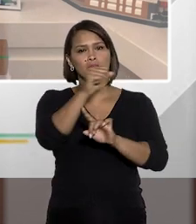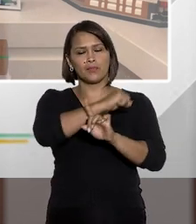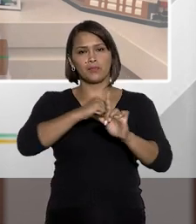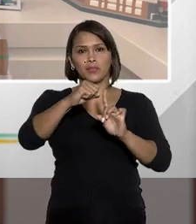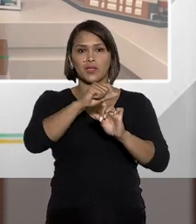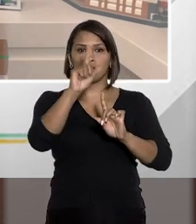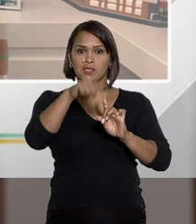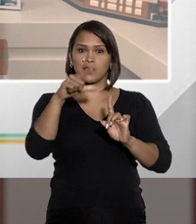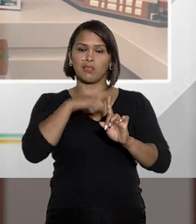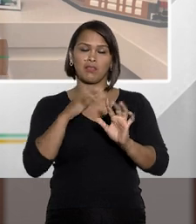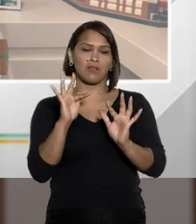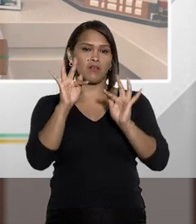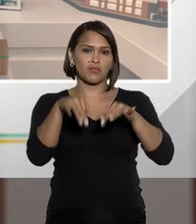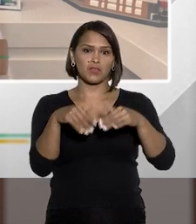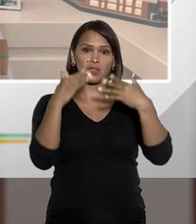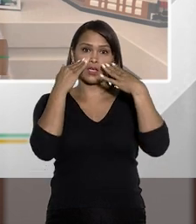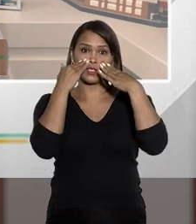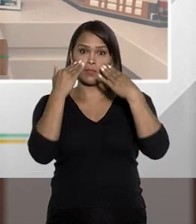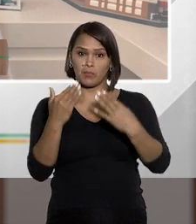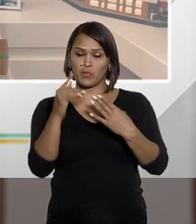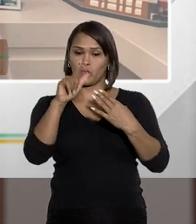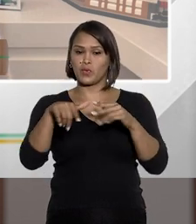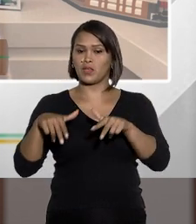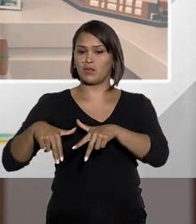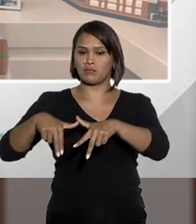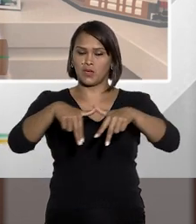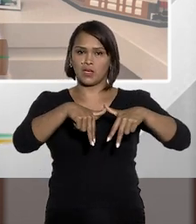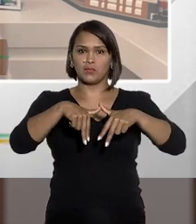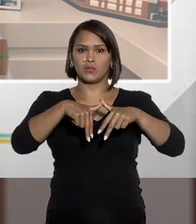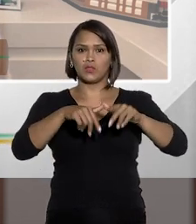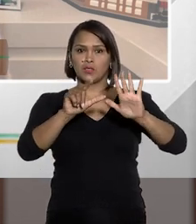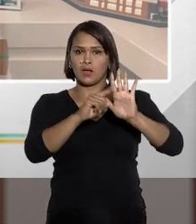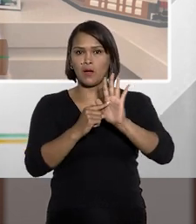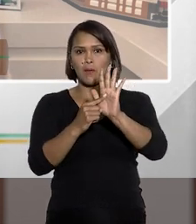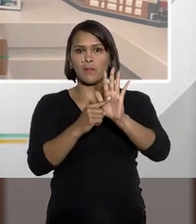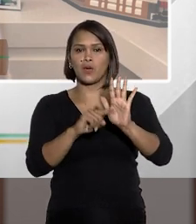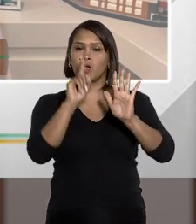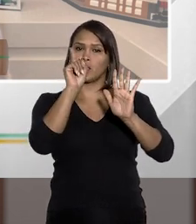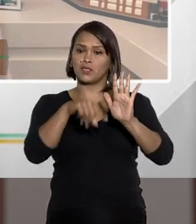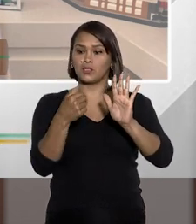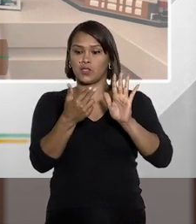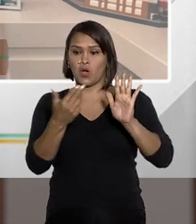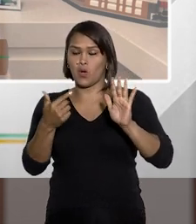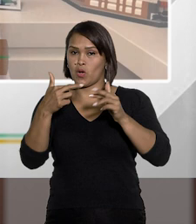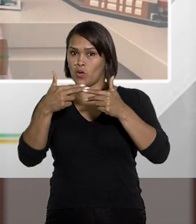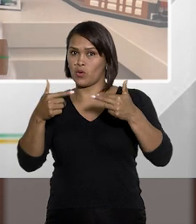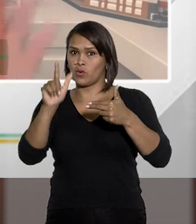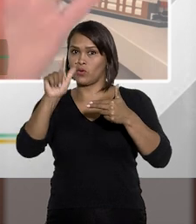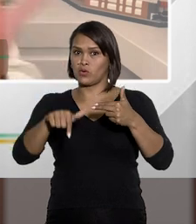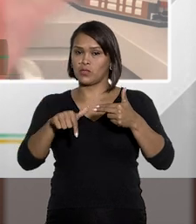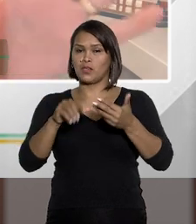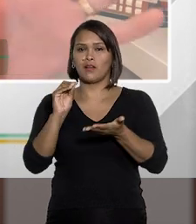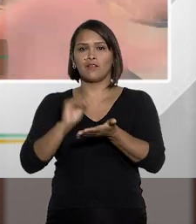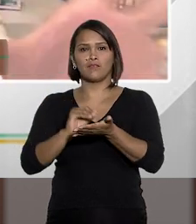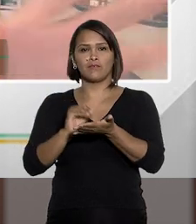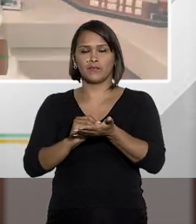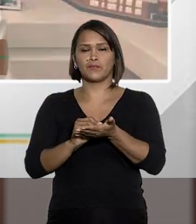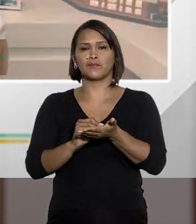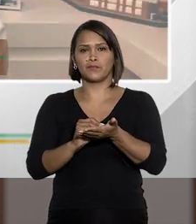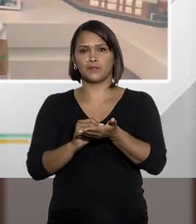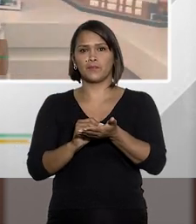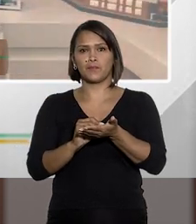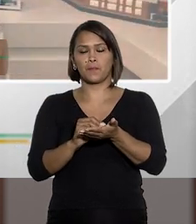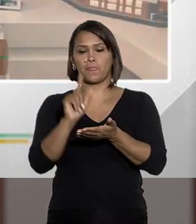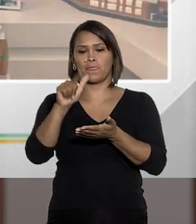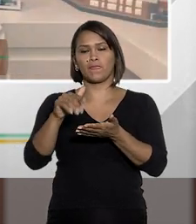prazer. Se há uma finalidade pública na exibição das imagens isso é uma coisa. Estará ausente,